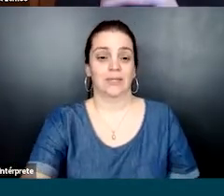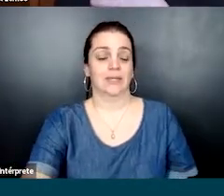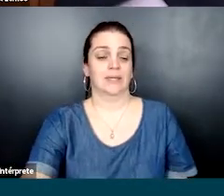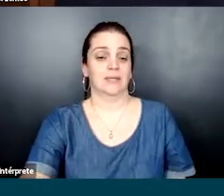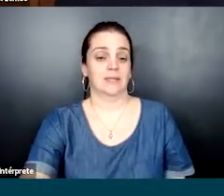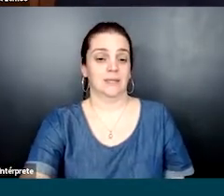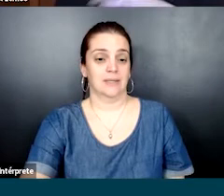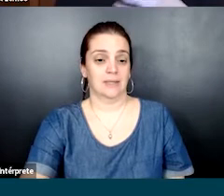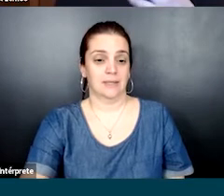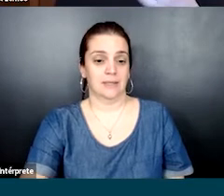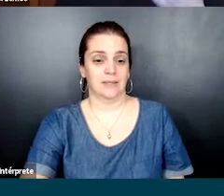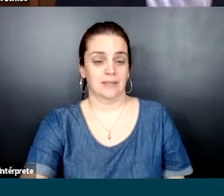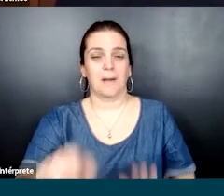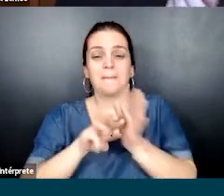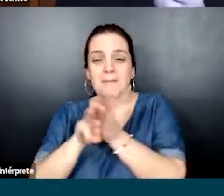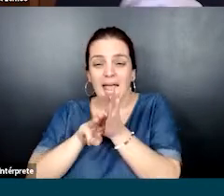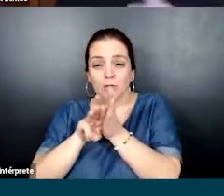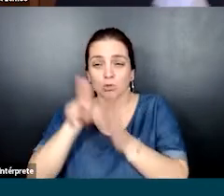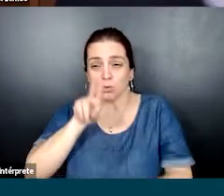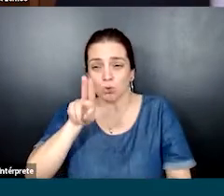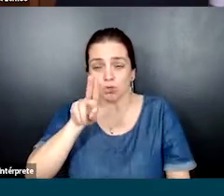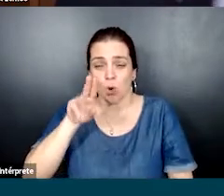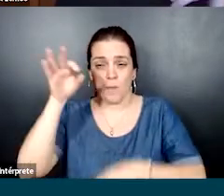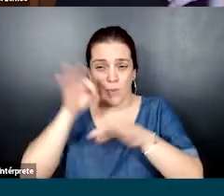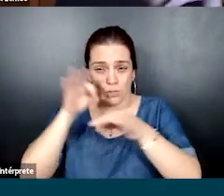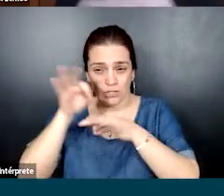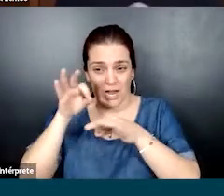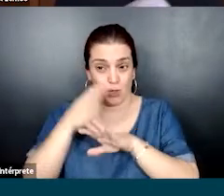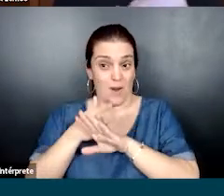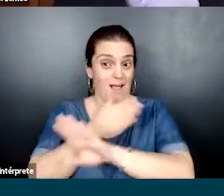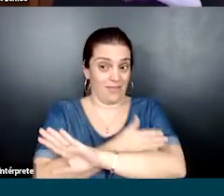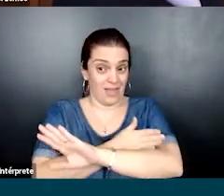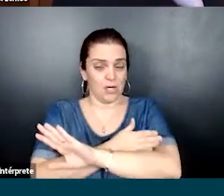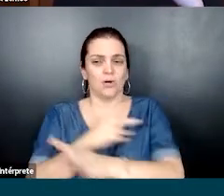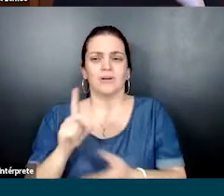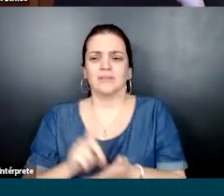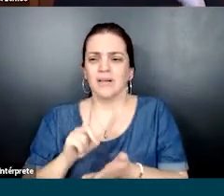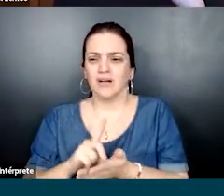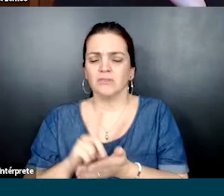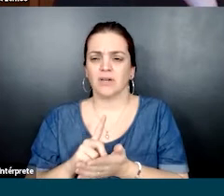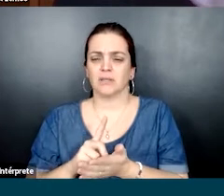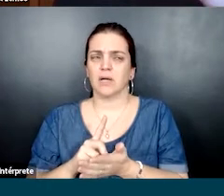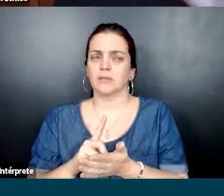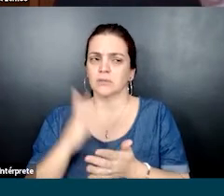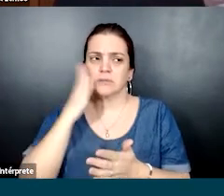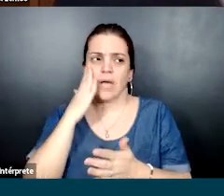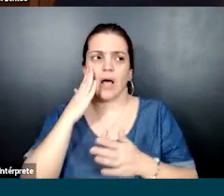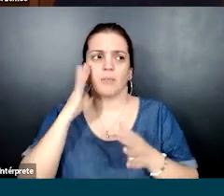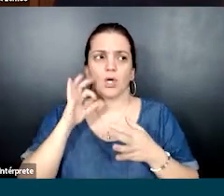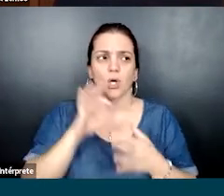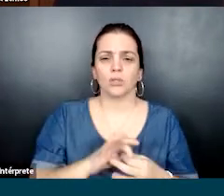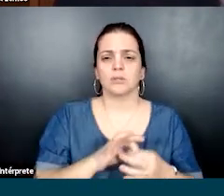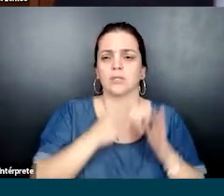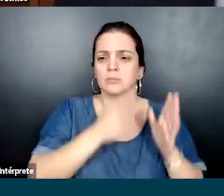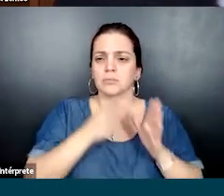Mesmo aquele método que a gente usou num projeto anterior pode não funcionar agora, porque, no fundo, no fundo, a gente